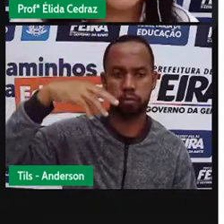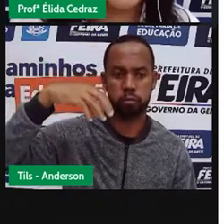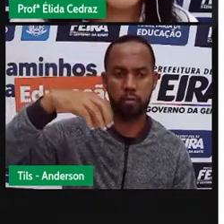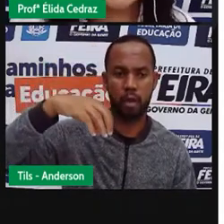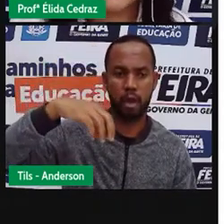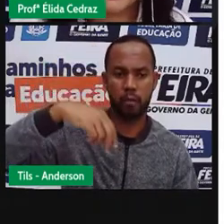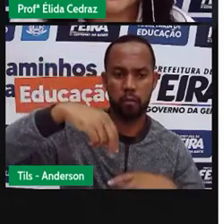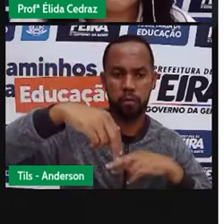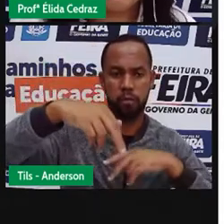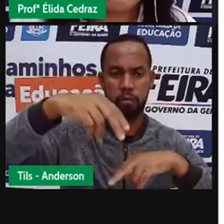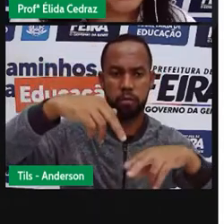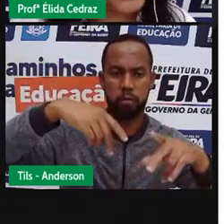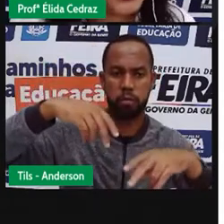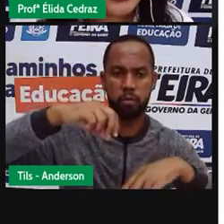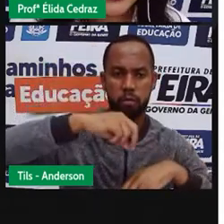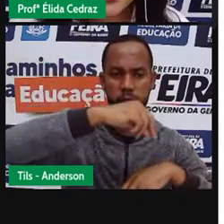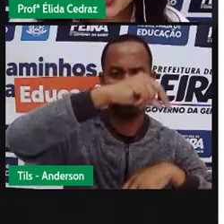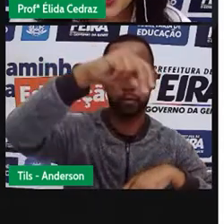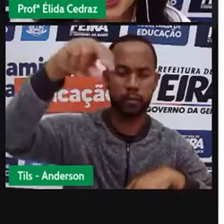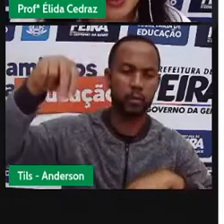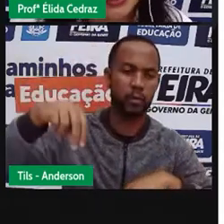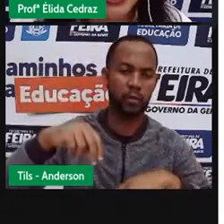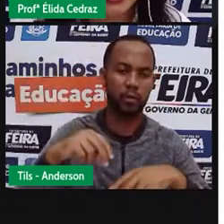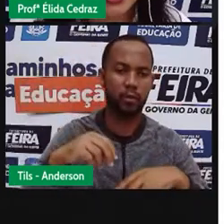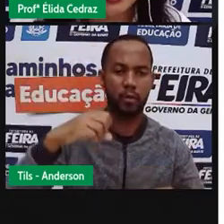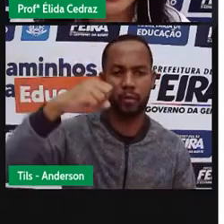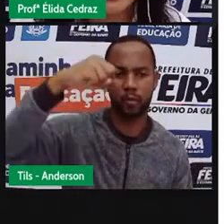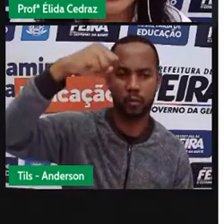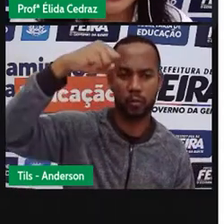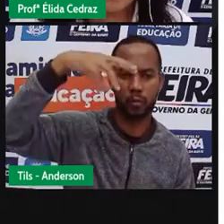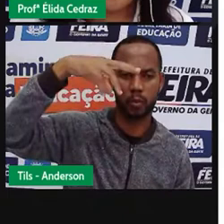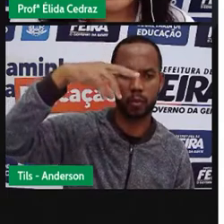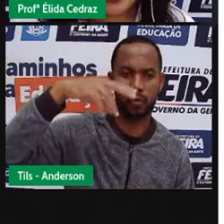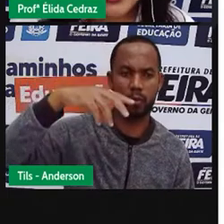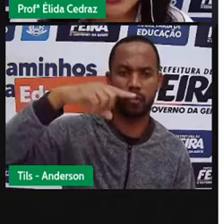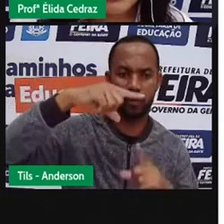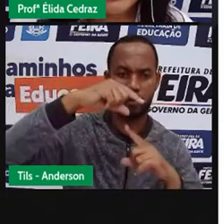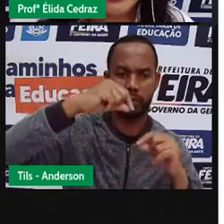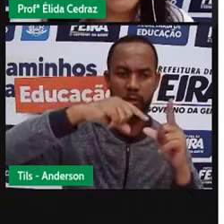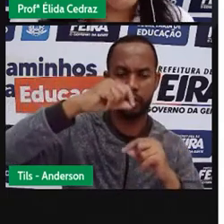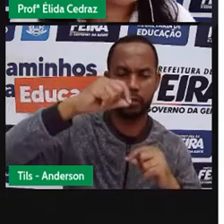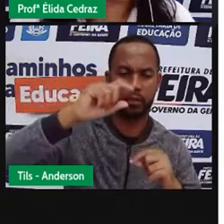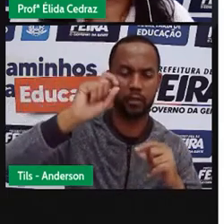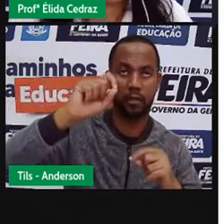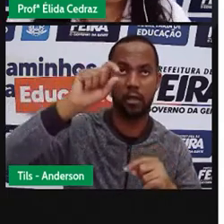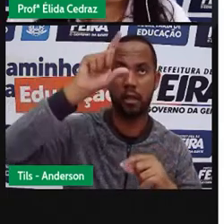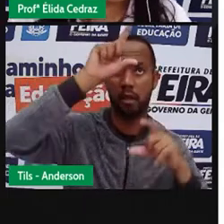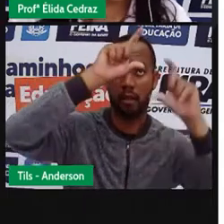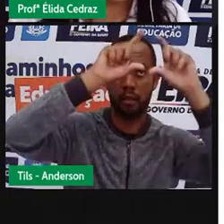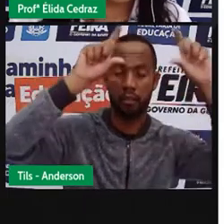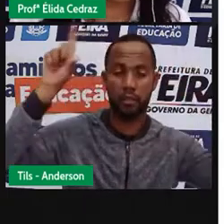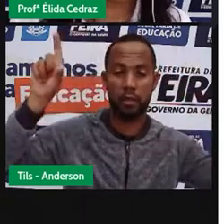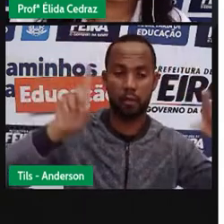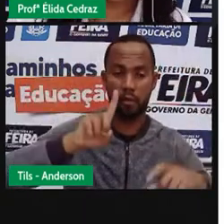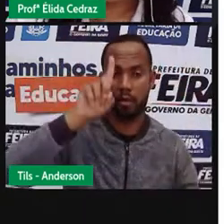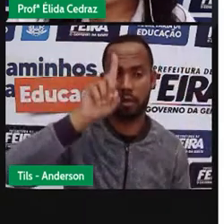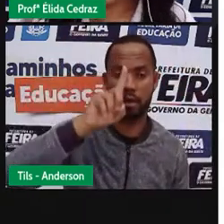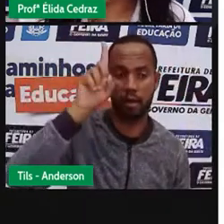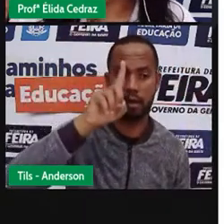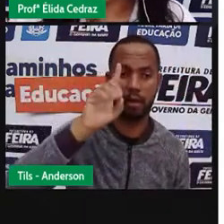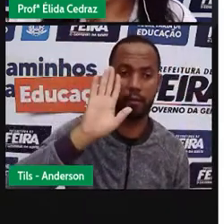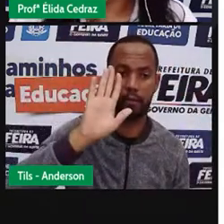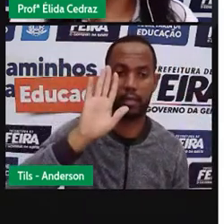é a estrela do nosso sistema solar. O nosso planeta e os outros planetas,